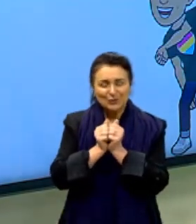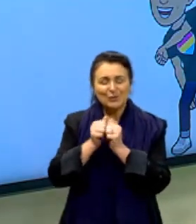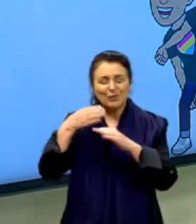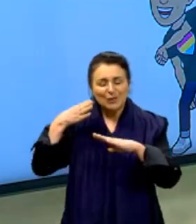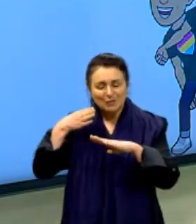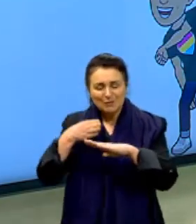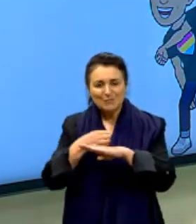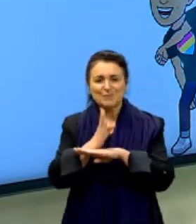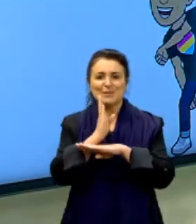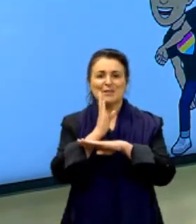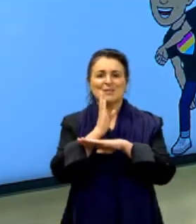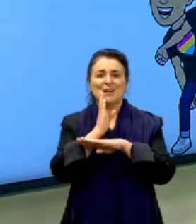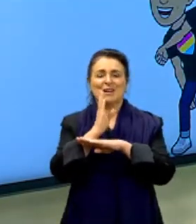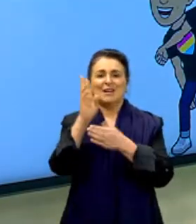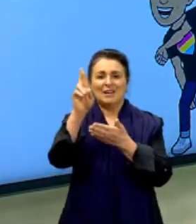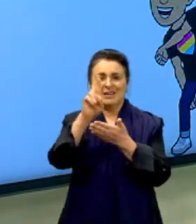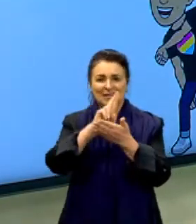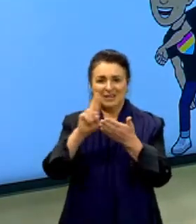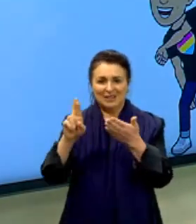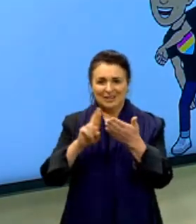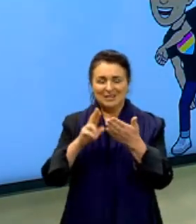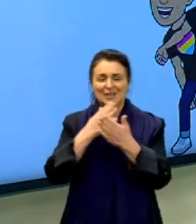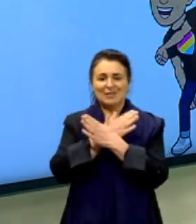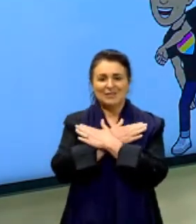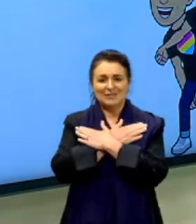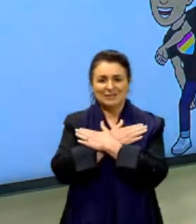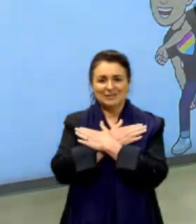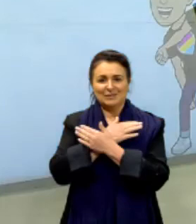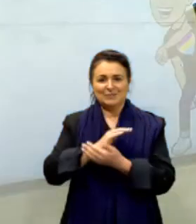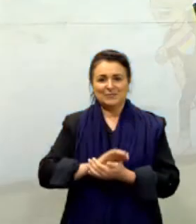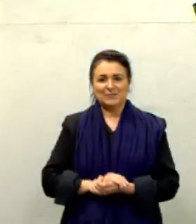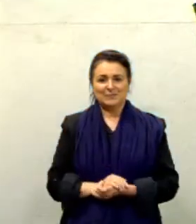à nota view. Nota mil. Grande abraço e até a próxima.